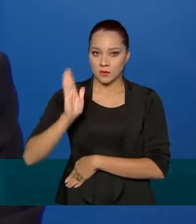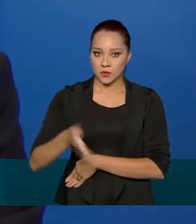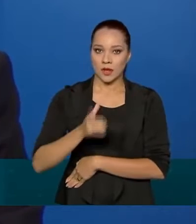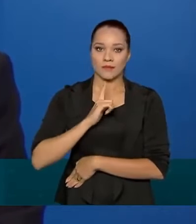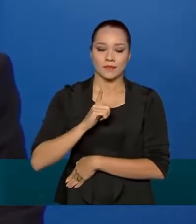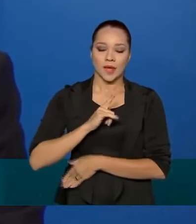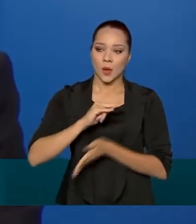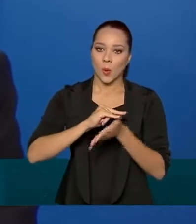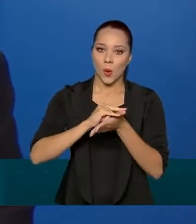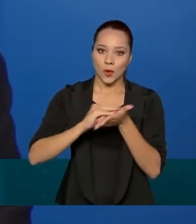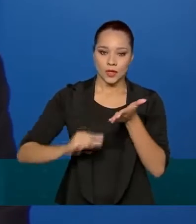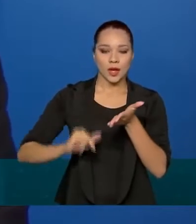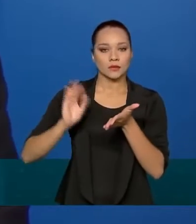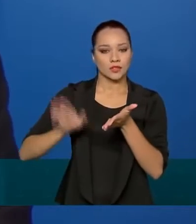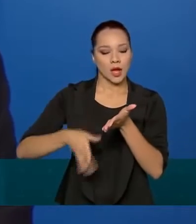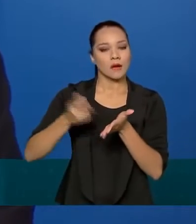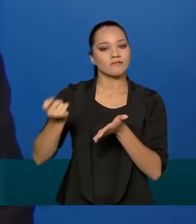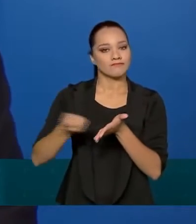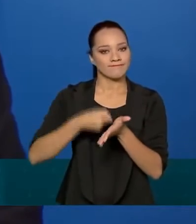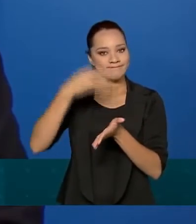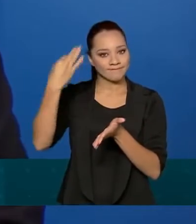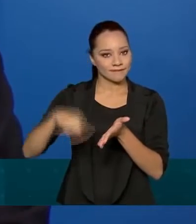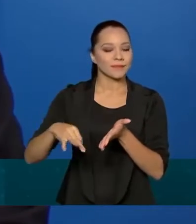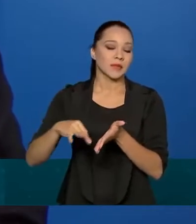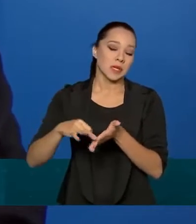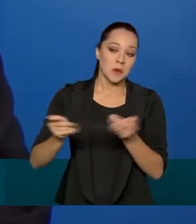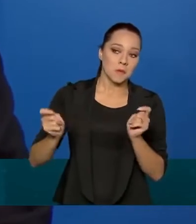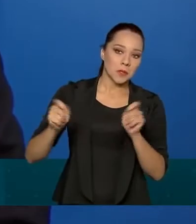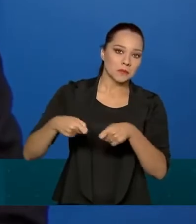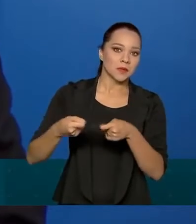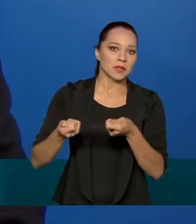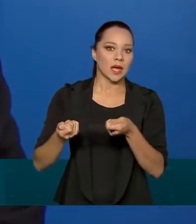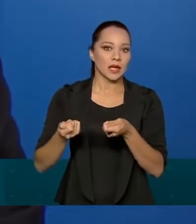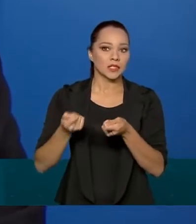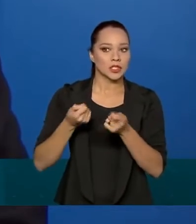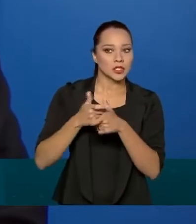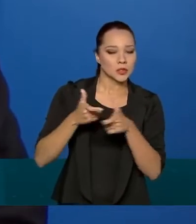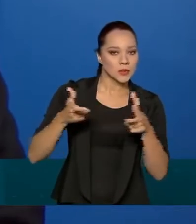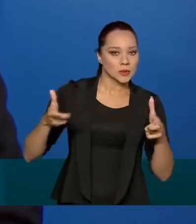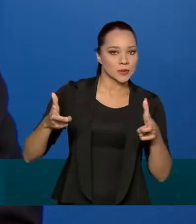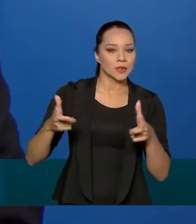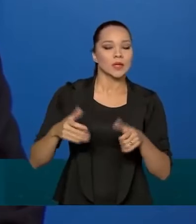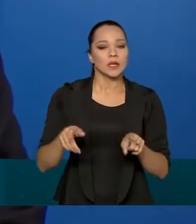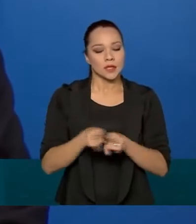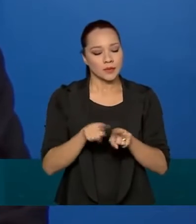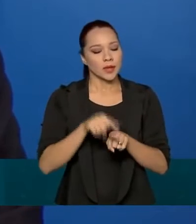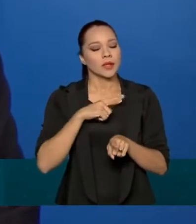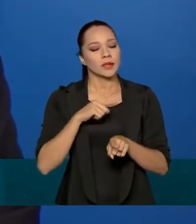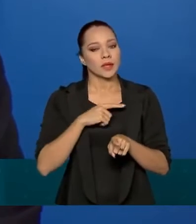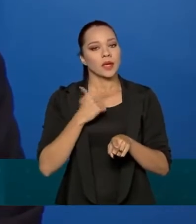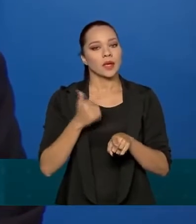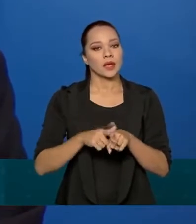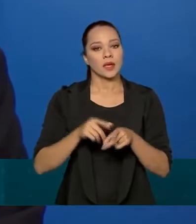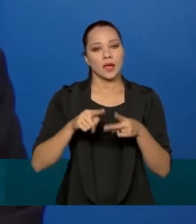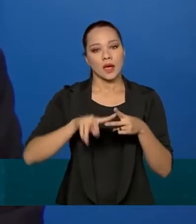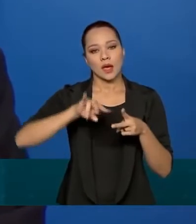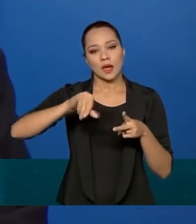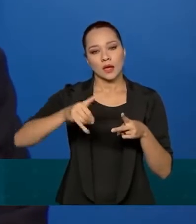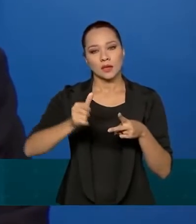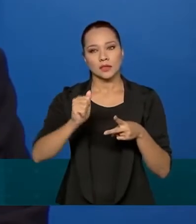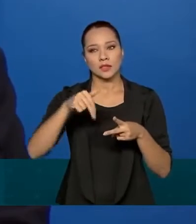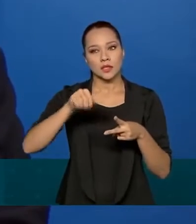um contrato firmado e com possibilidade de expansão. Nós temos também a Janssen,